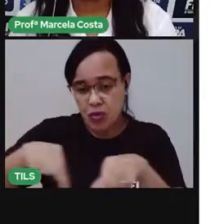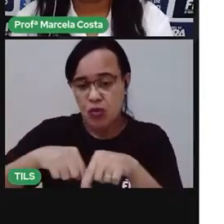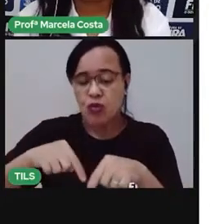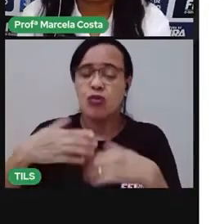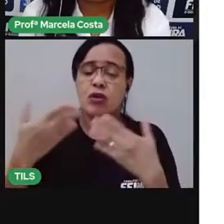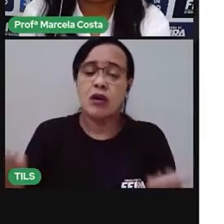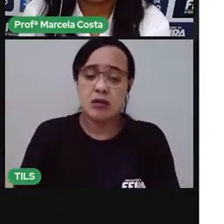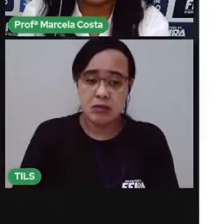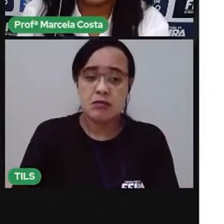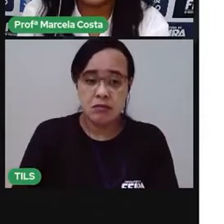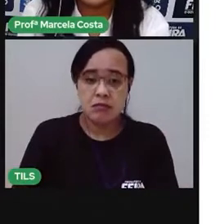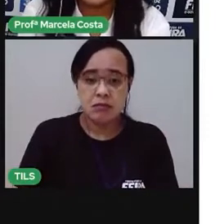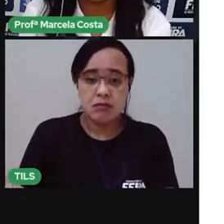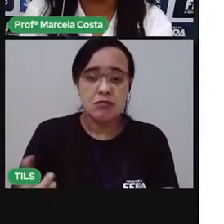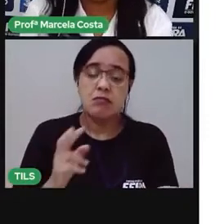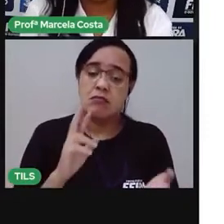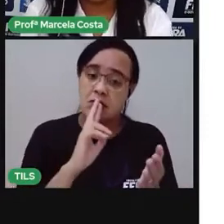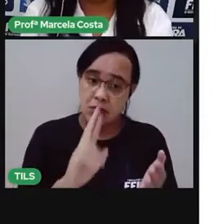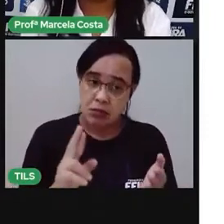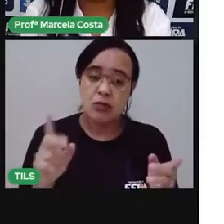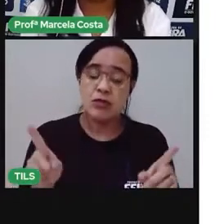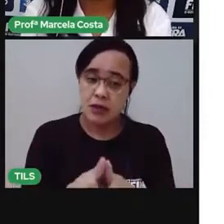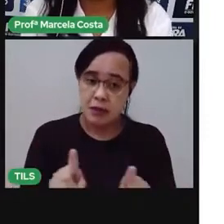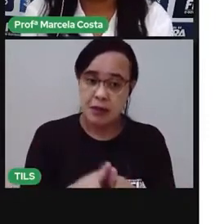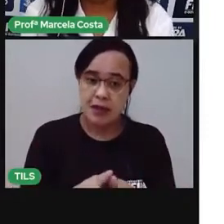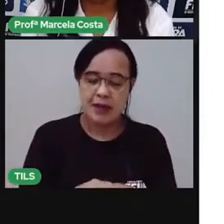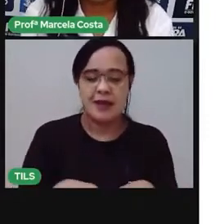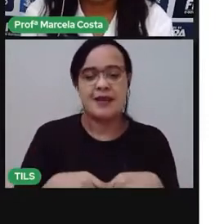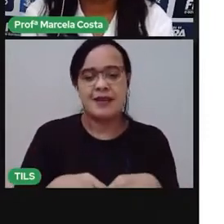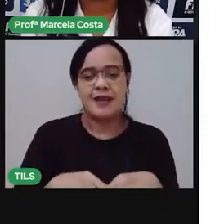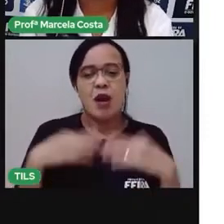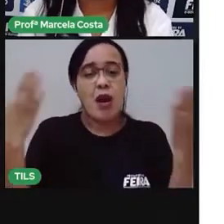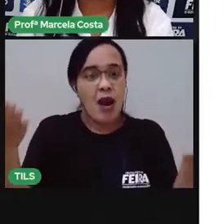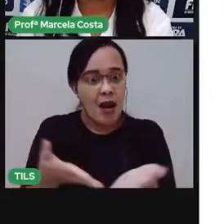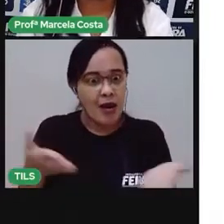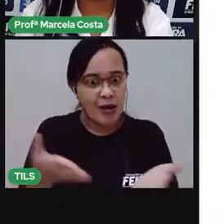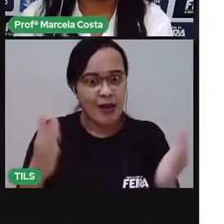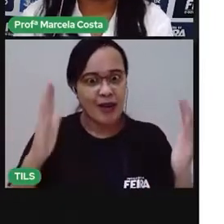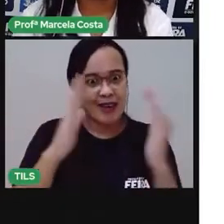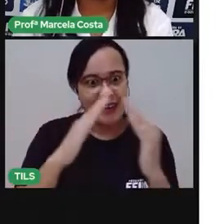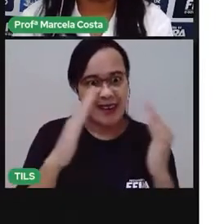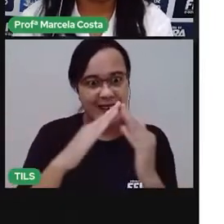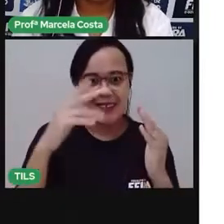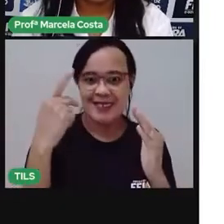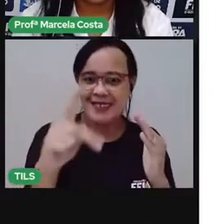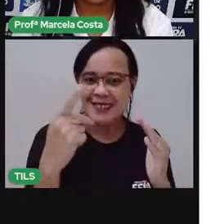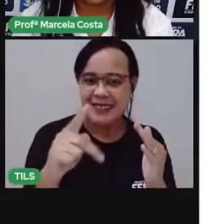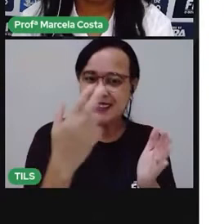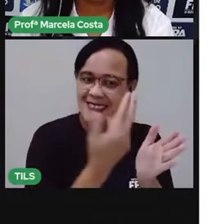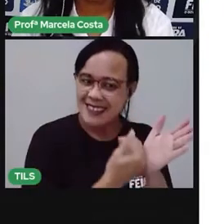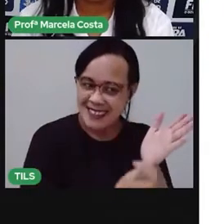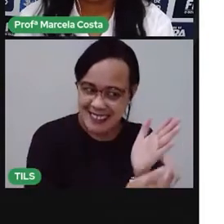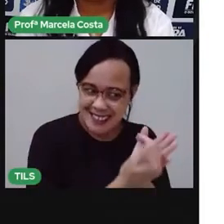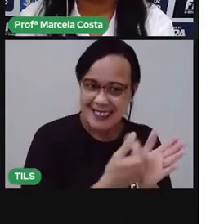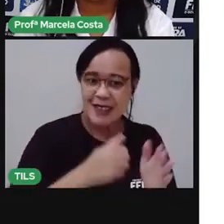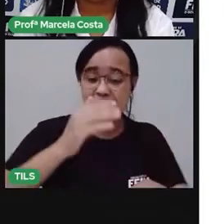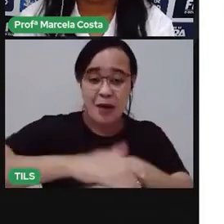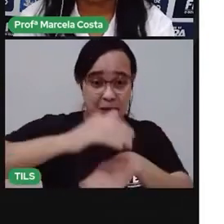Chegou a hora de você desenhar a sua casa. Capricha, faz com a casa do jeitinho que ela é.